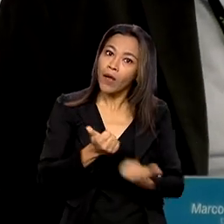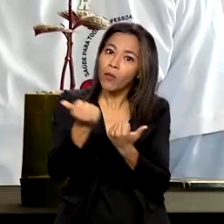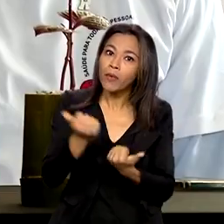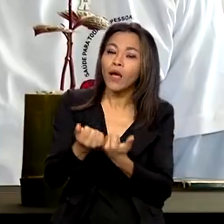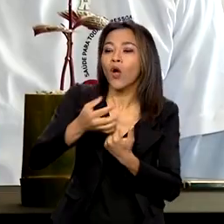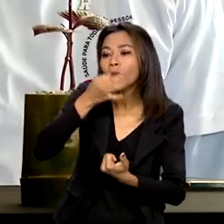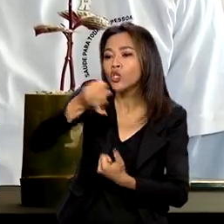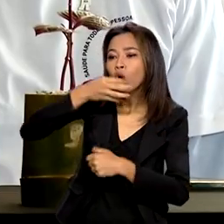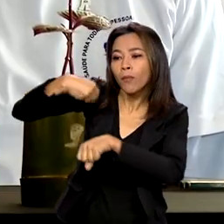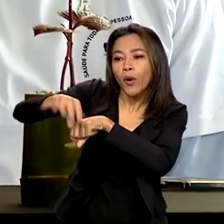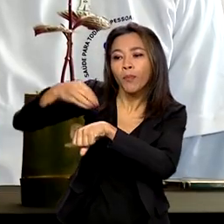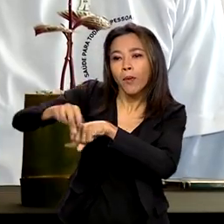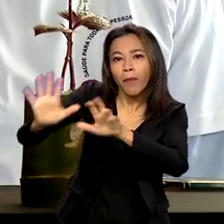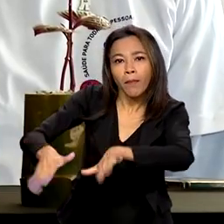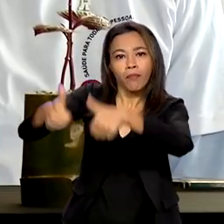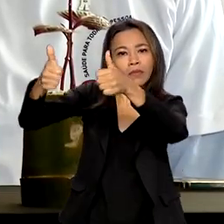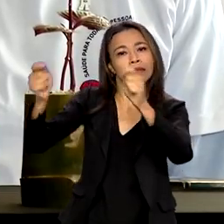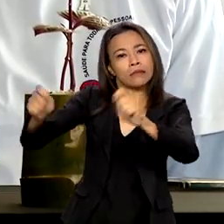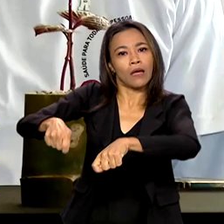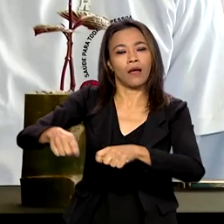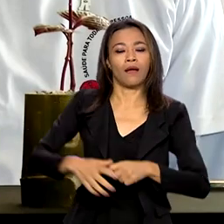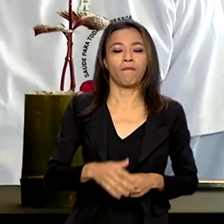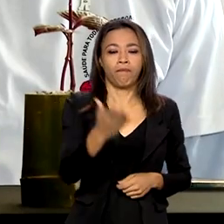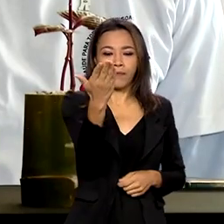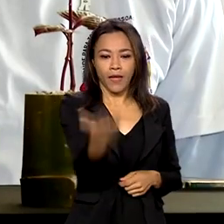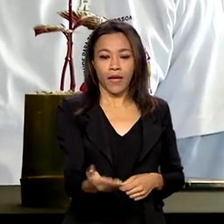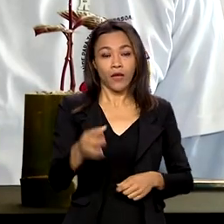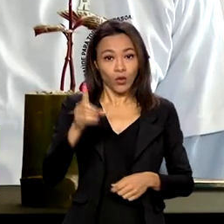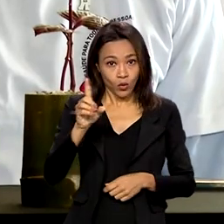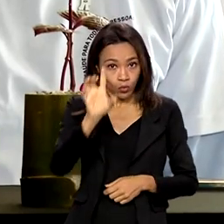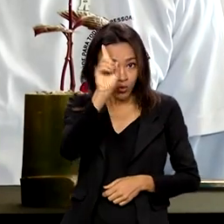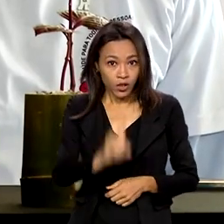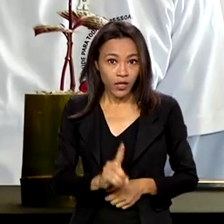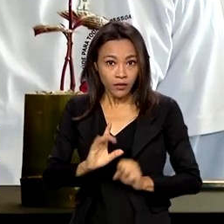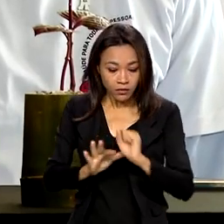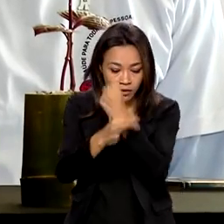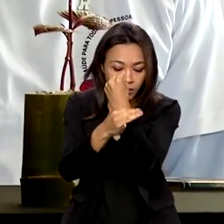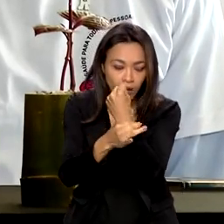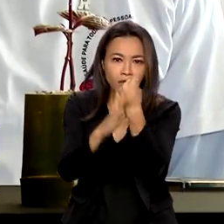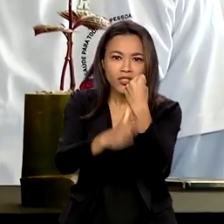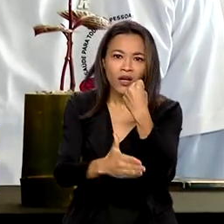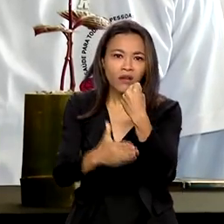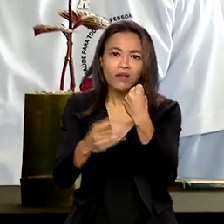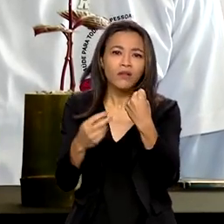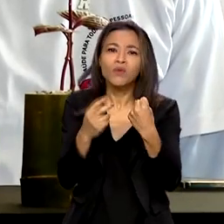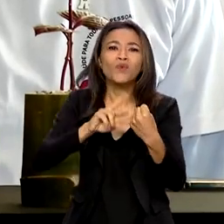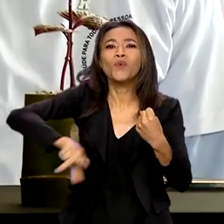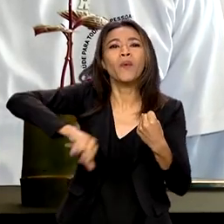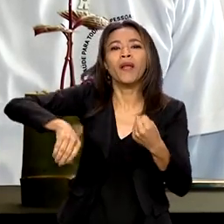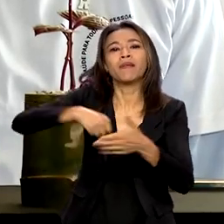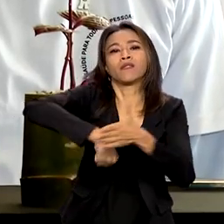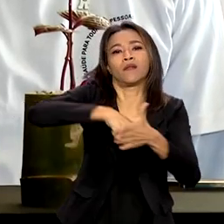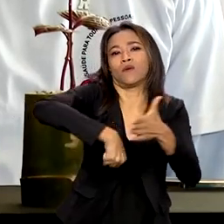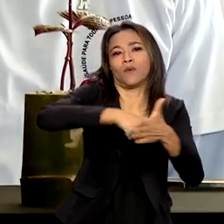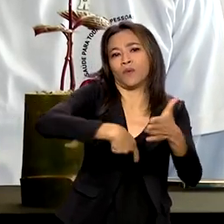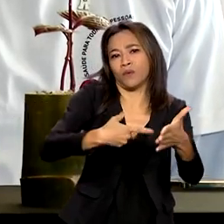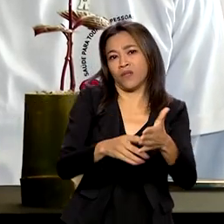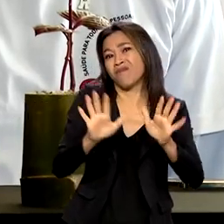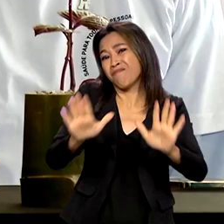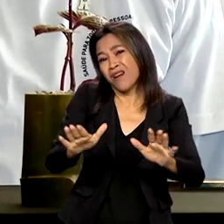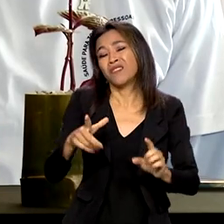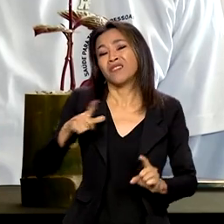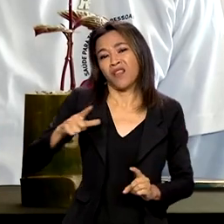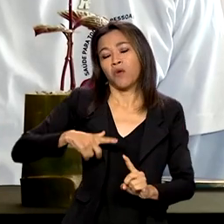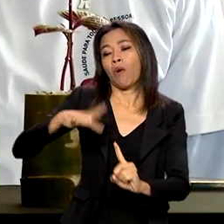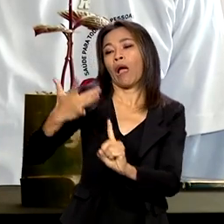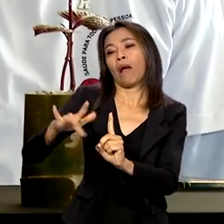país. O direito adquirido não deveria ser motivo de luta, mas infelizmente o capacitismo